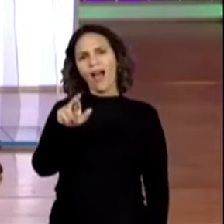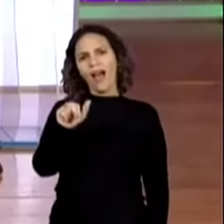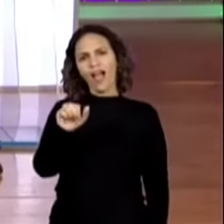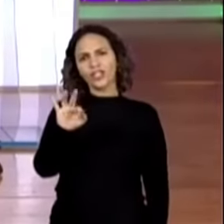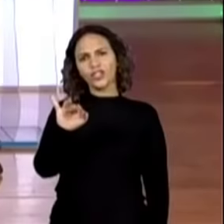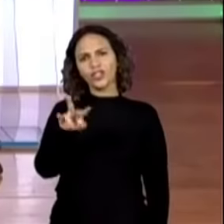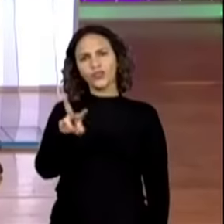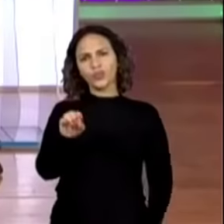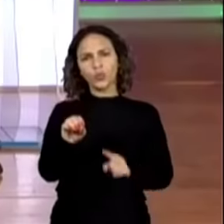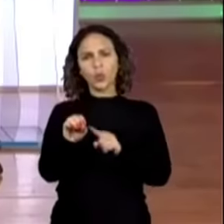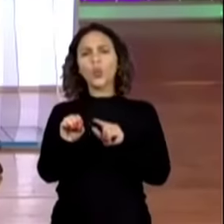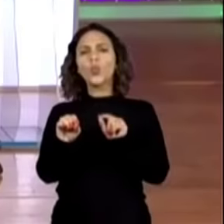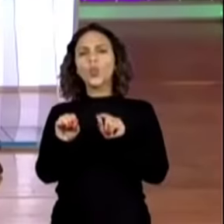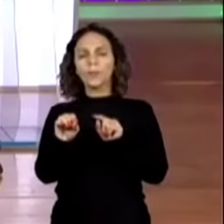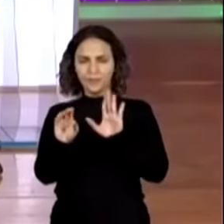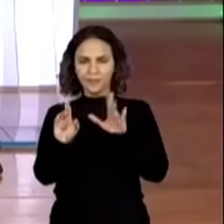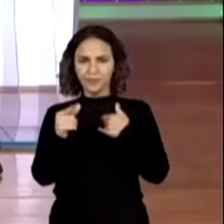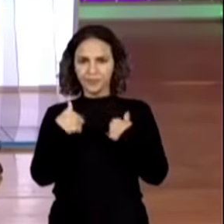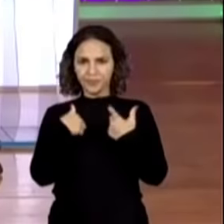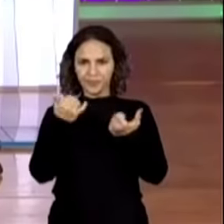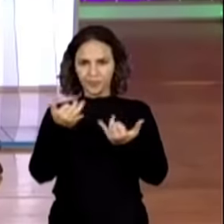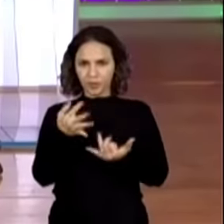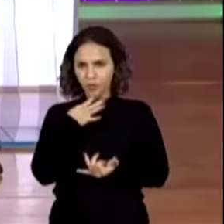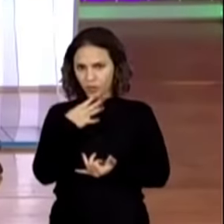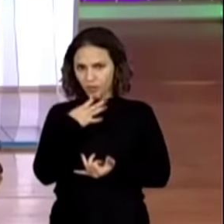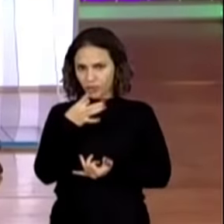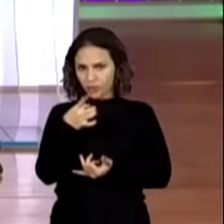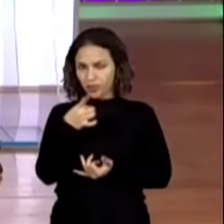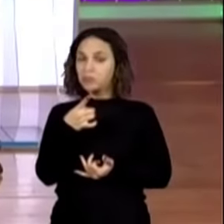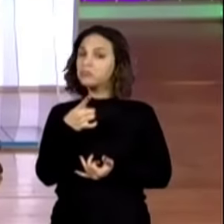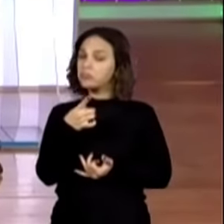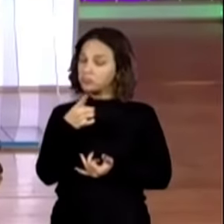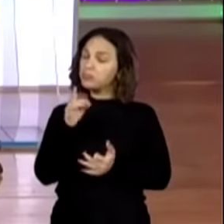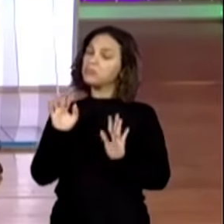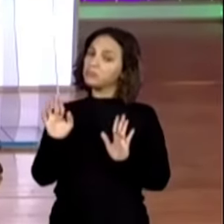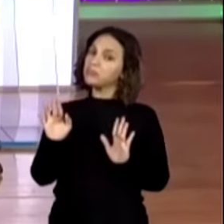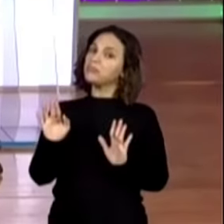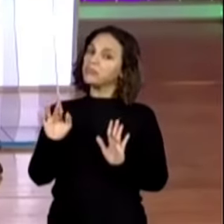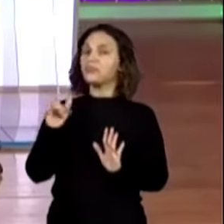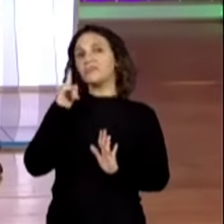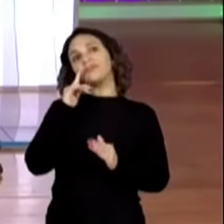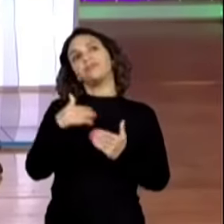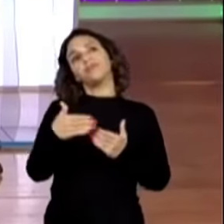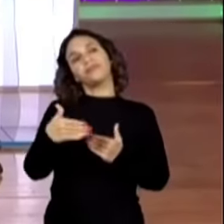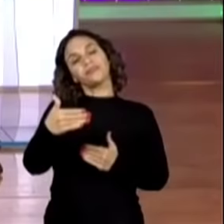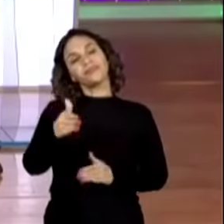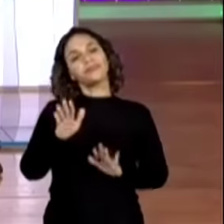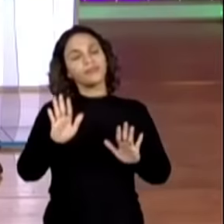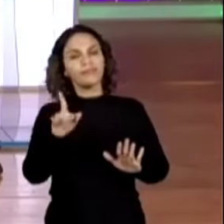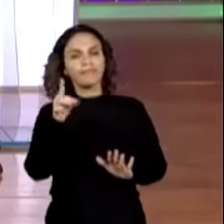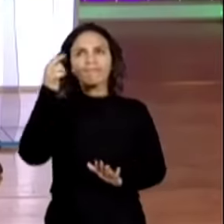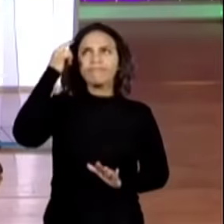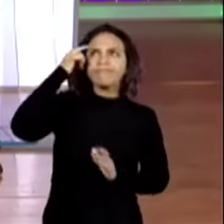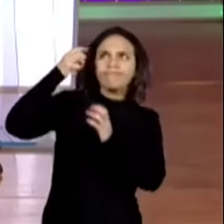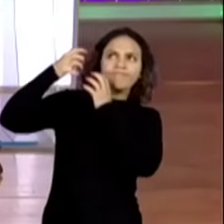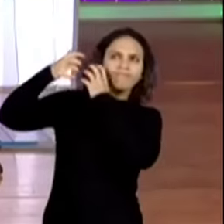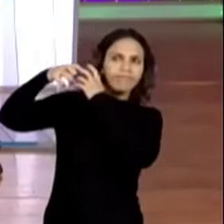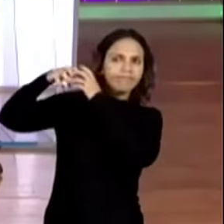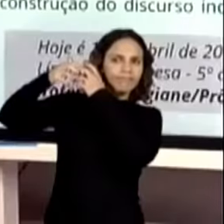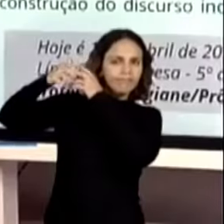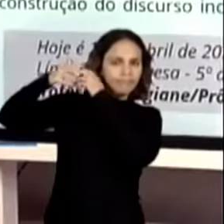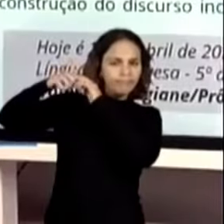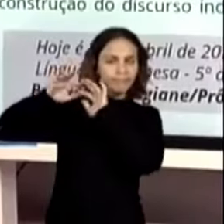hein? Alguém já ouviu falar? O que seria um foco narrativo? Ó, estão pensando no seguinte.